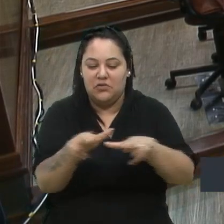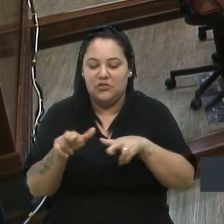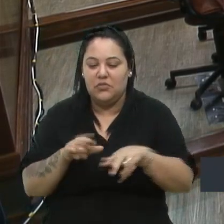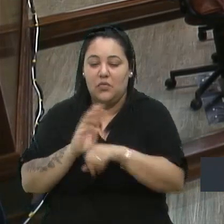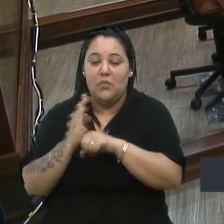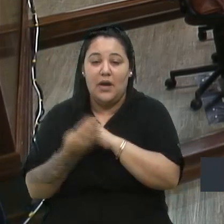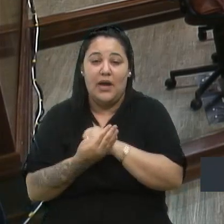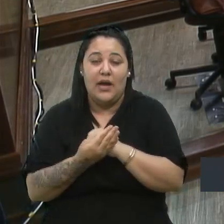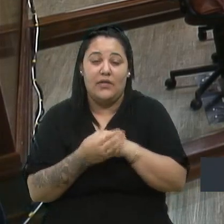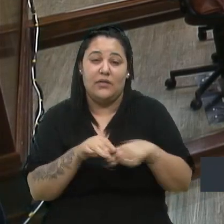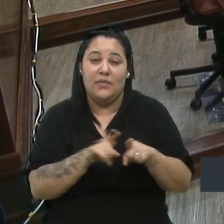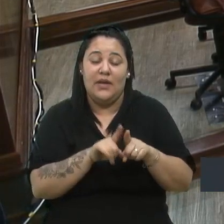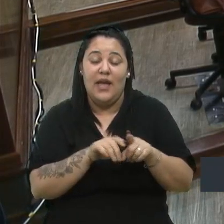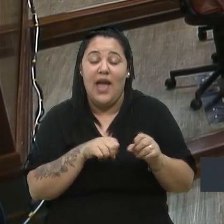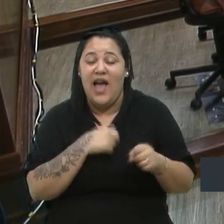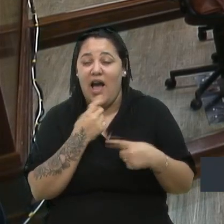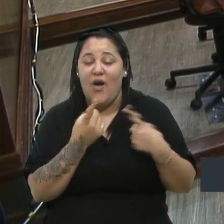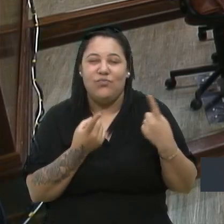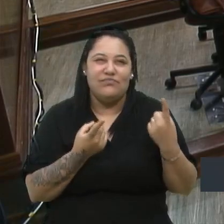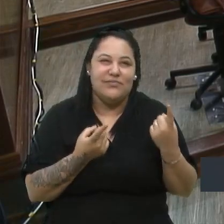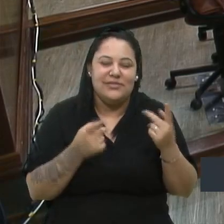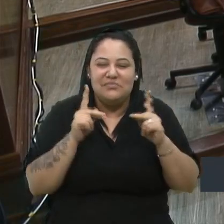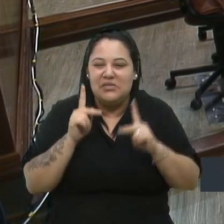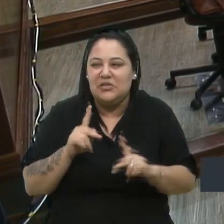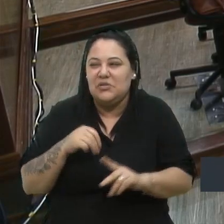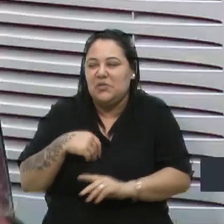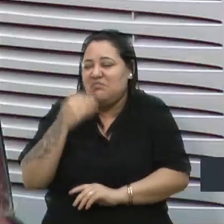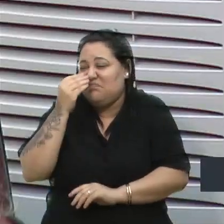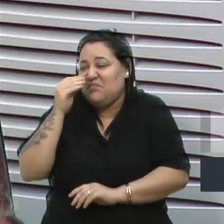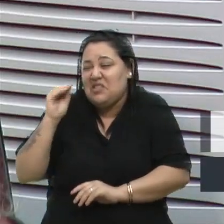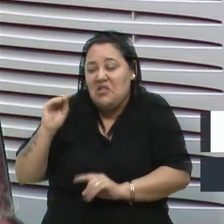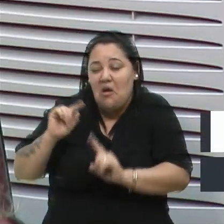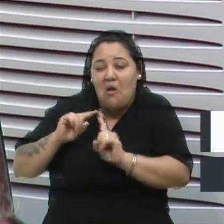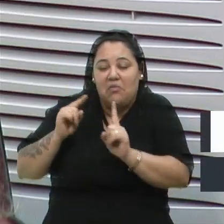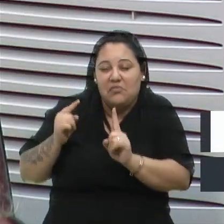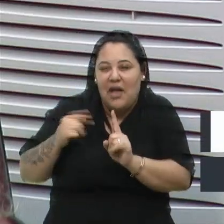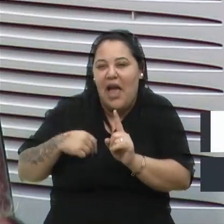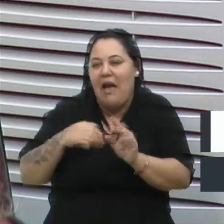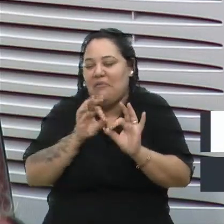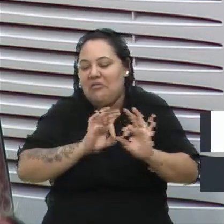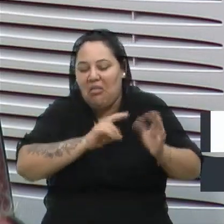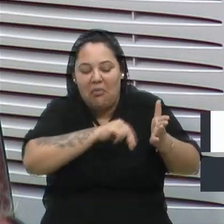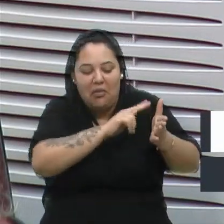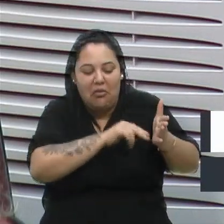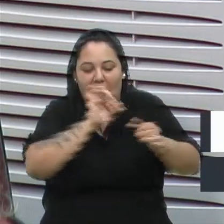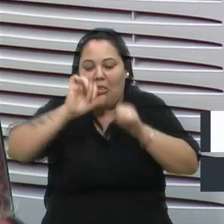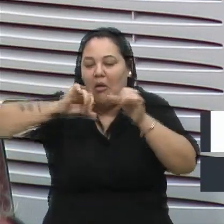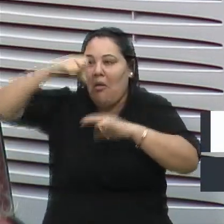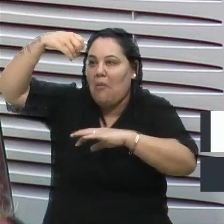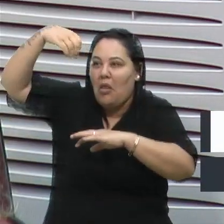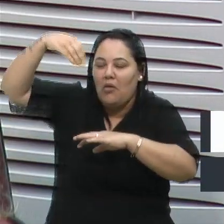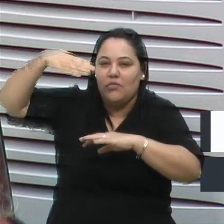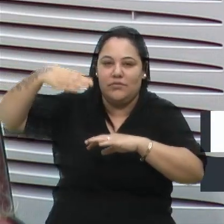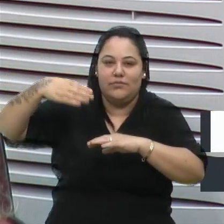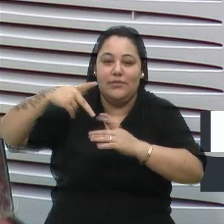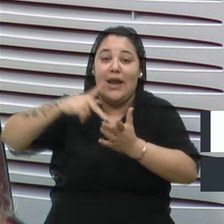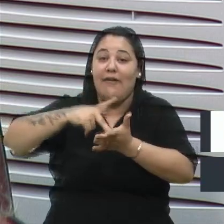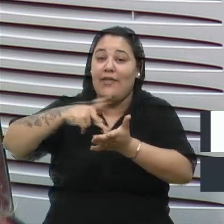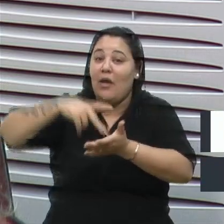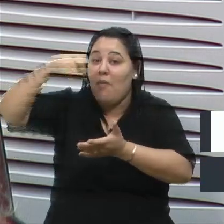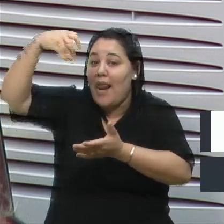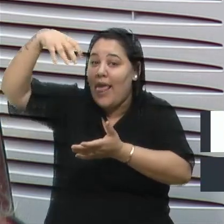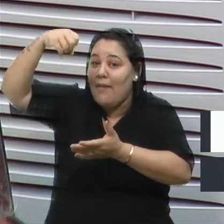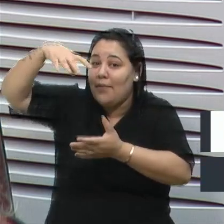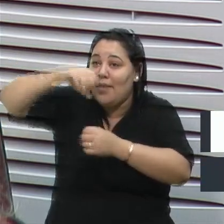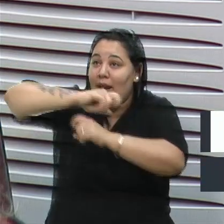às vezes, para muitos, passa despercebido. Ah, é uma simples pintura, uma simples troca de lâmpada. Não, uma troca de lâmpada é segurança pública. É uma